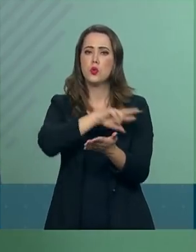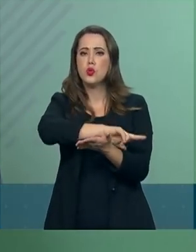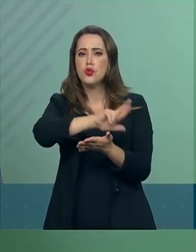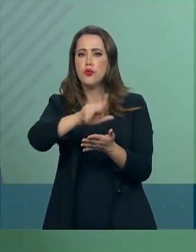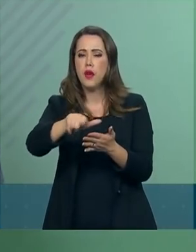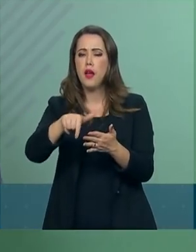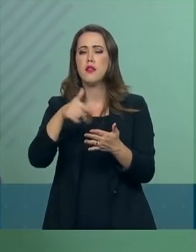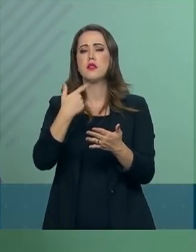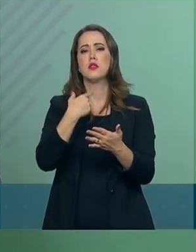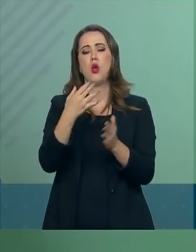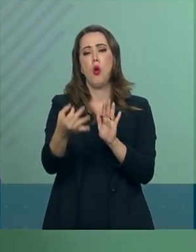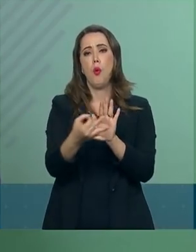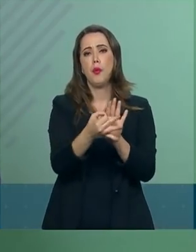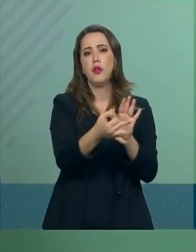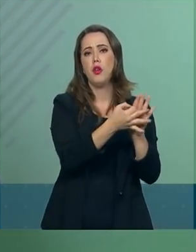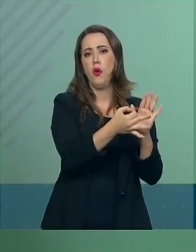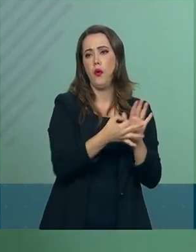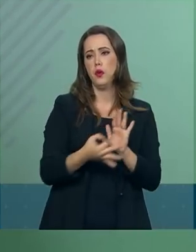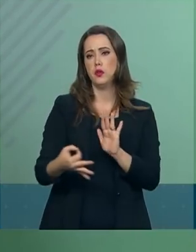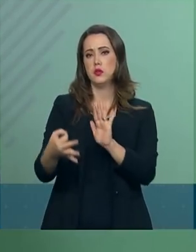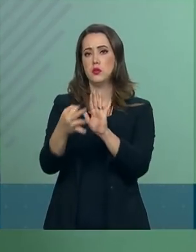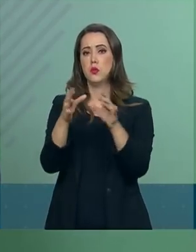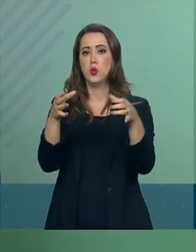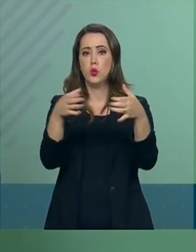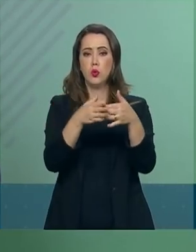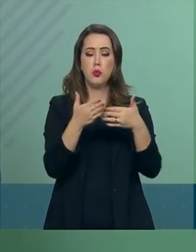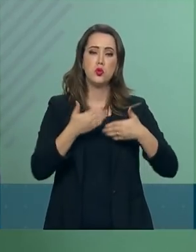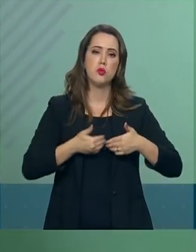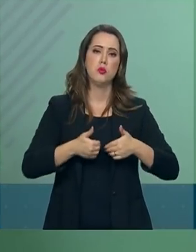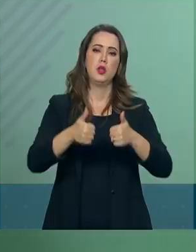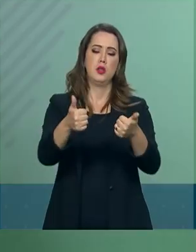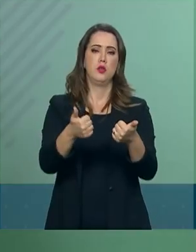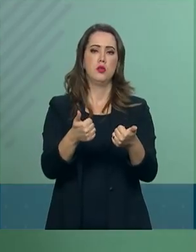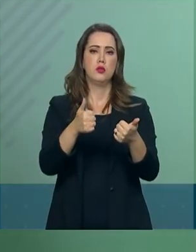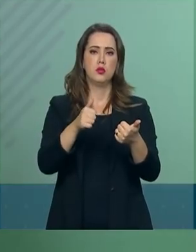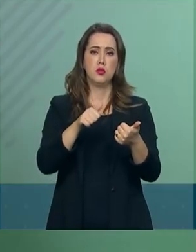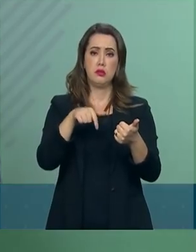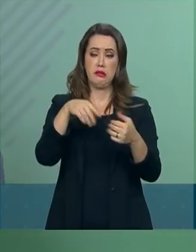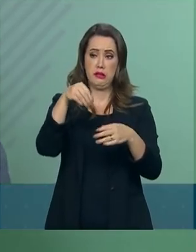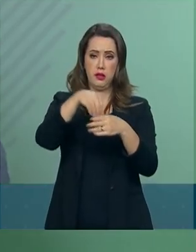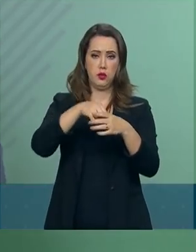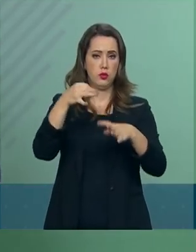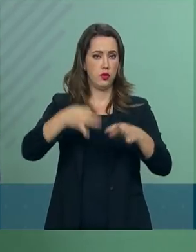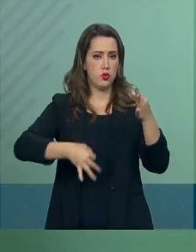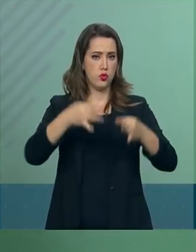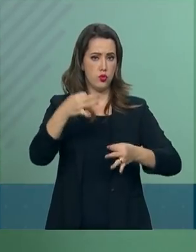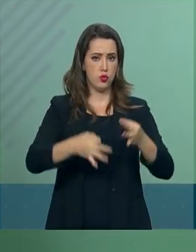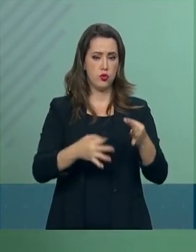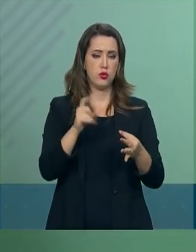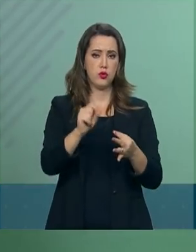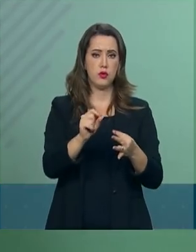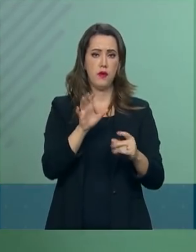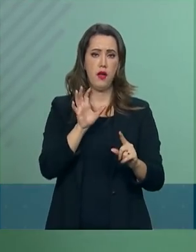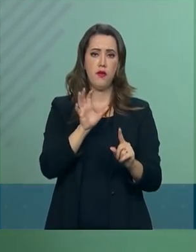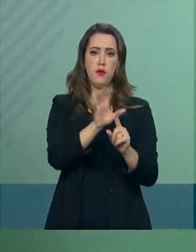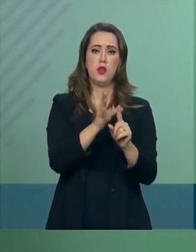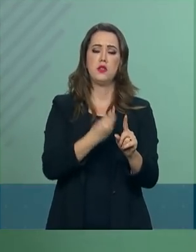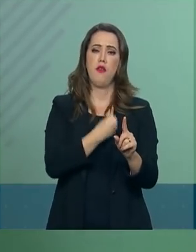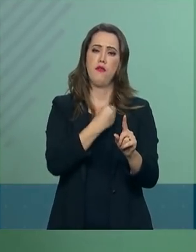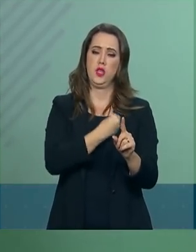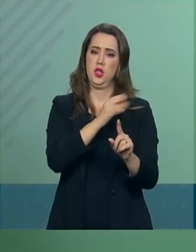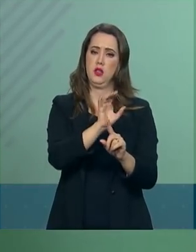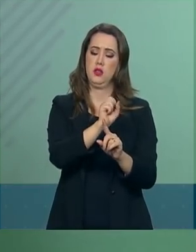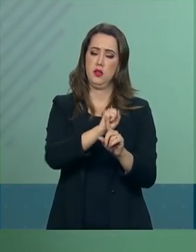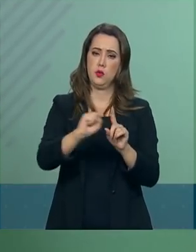manifestações dos entes responsáveis pelo aperfeiçoamento do arcabouço jurídico, que vai impactar a vida da